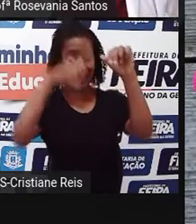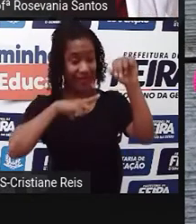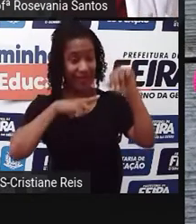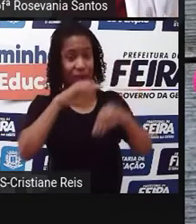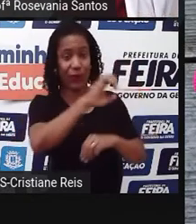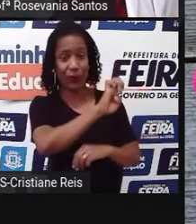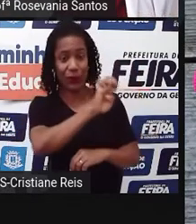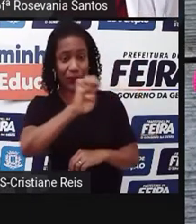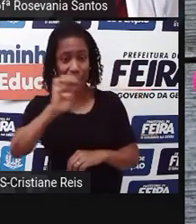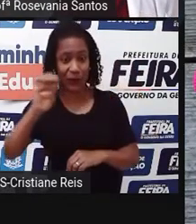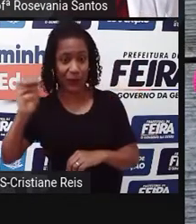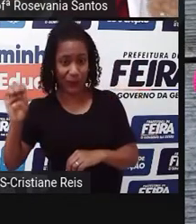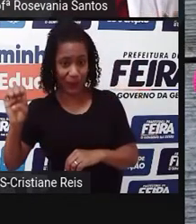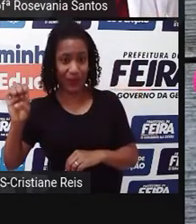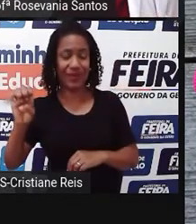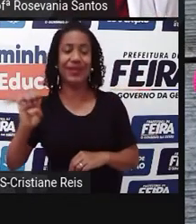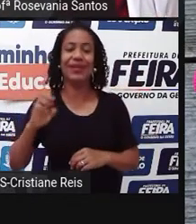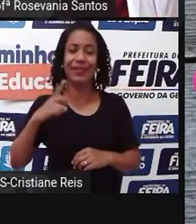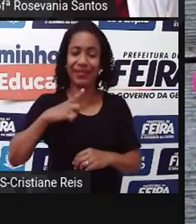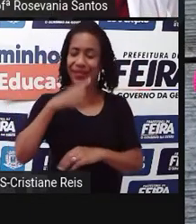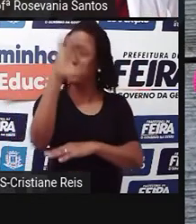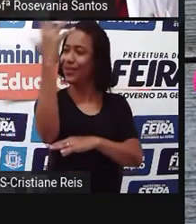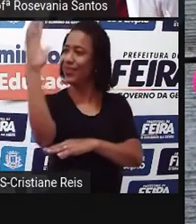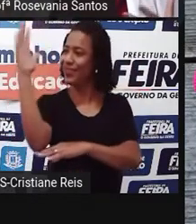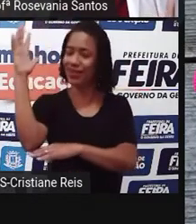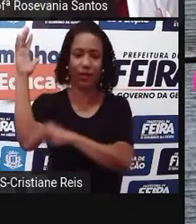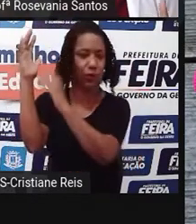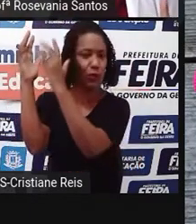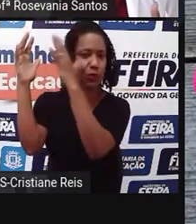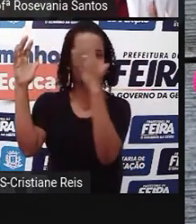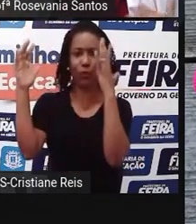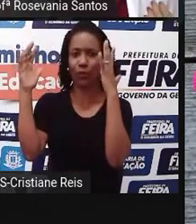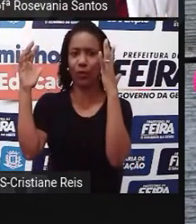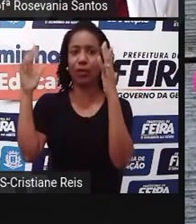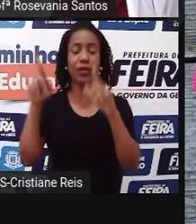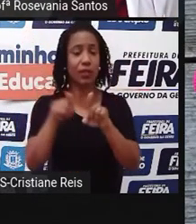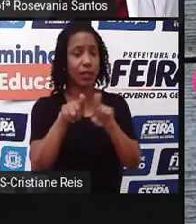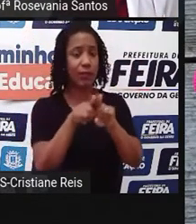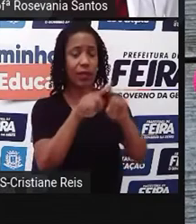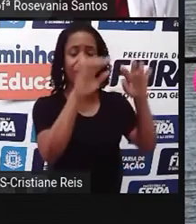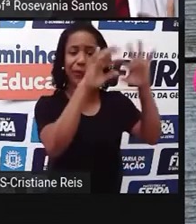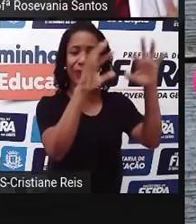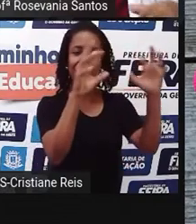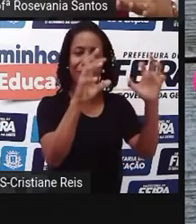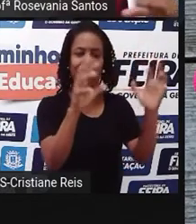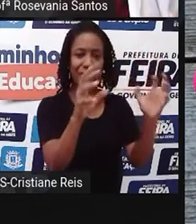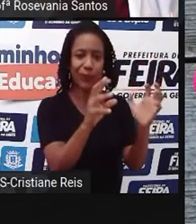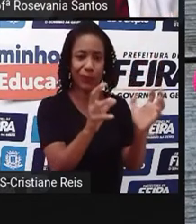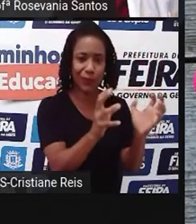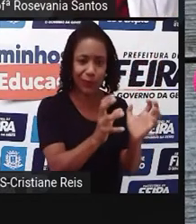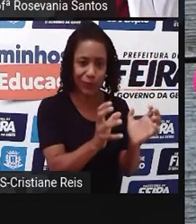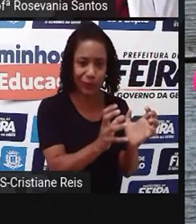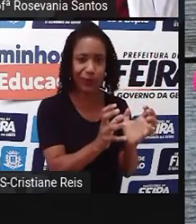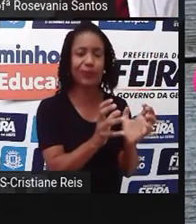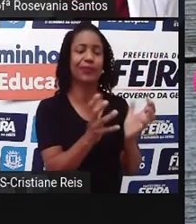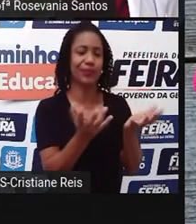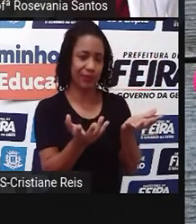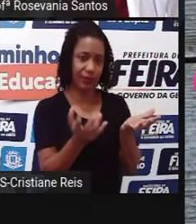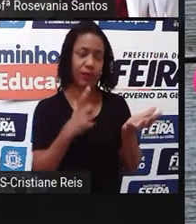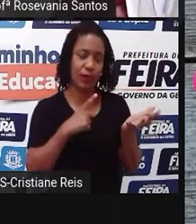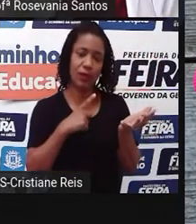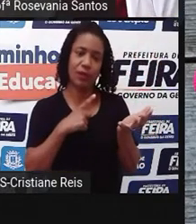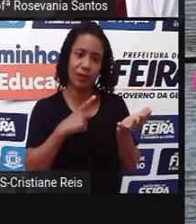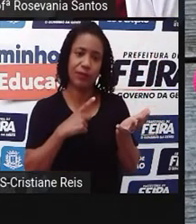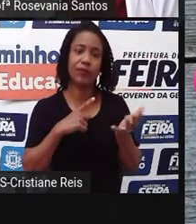as áreas das florestas, né, das matas, até as árvores de pequeno porte, né, a vegetação de pequeno porte,